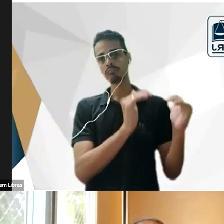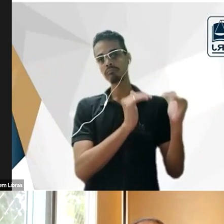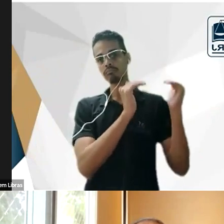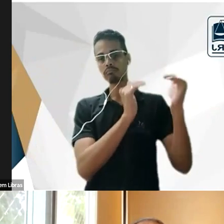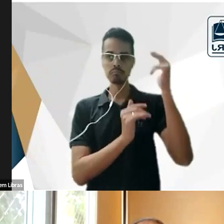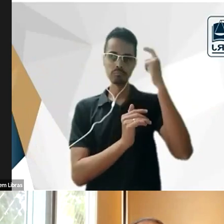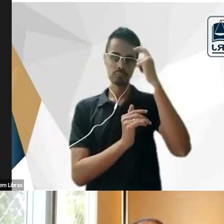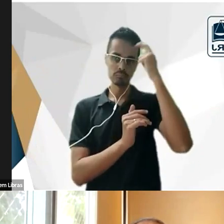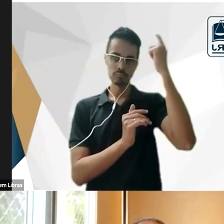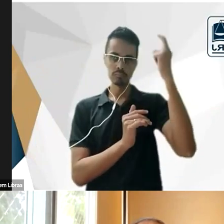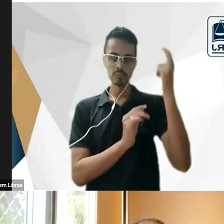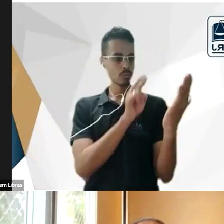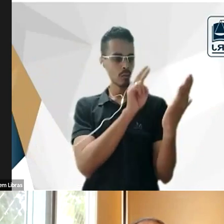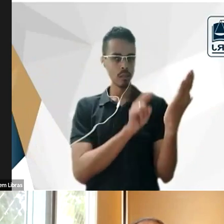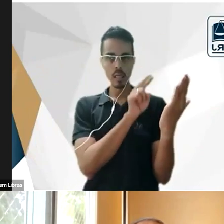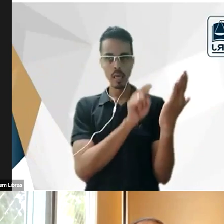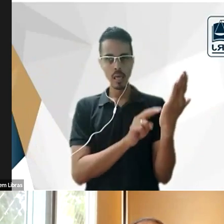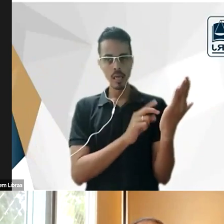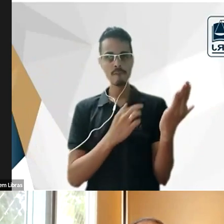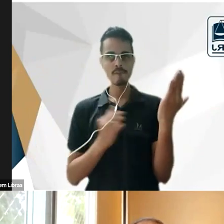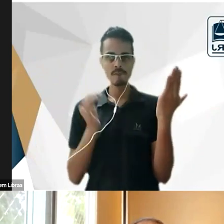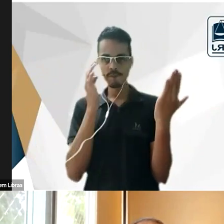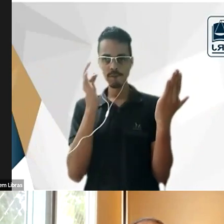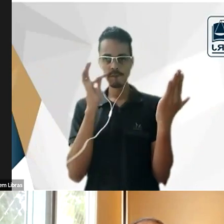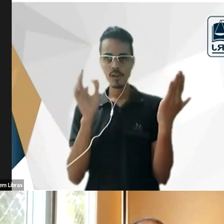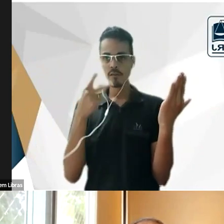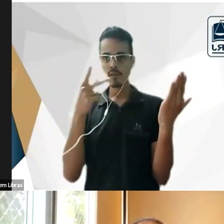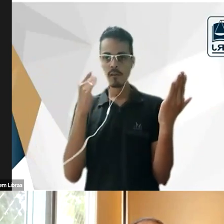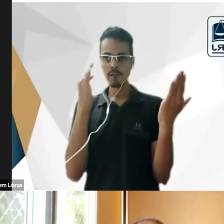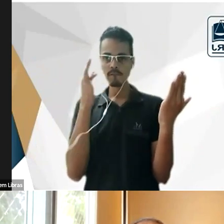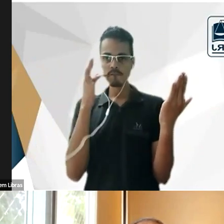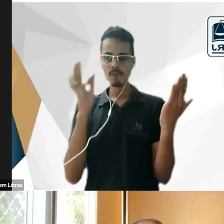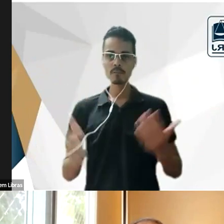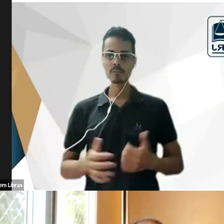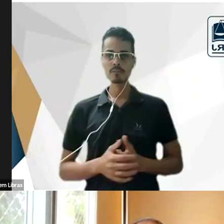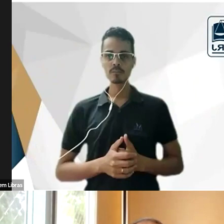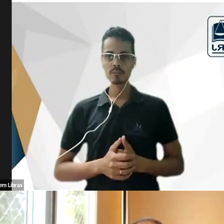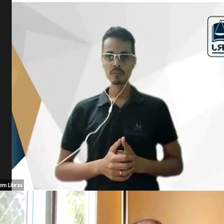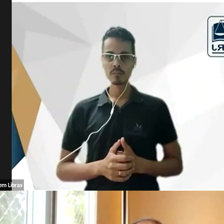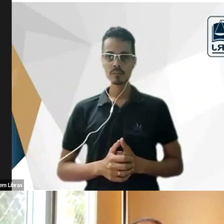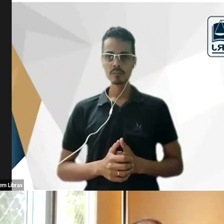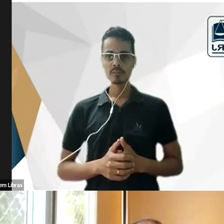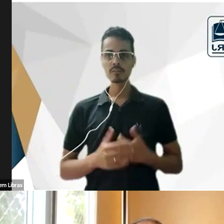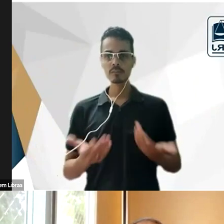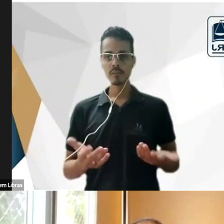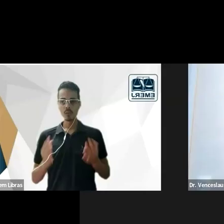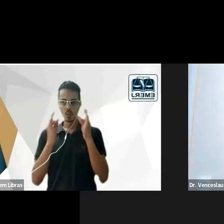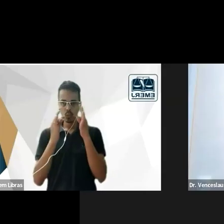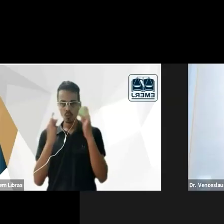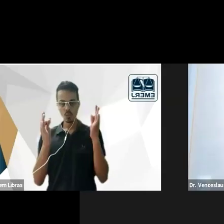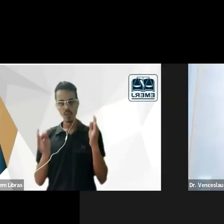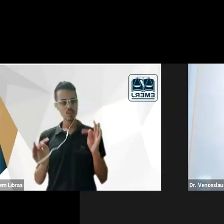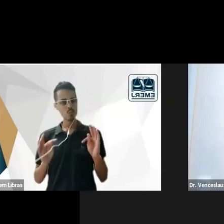franceses lia os franceses só falava francês então nesse ponto de vista ele também joga tudo que é francês um pouco